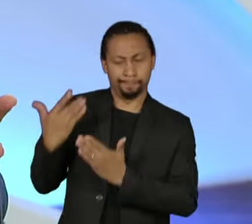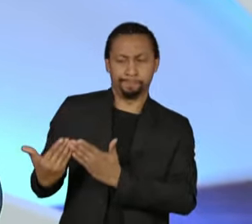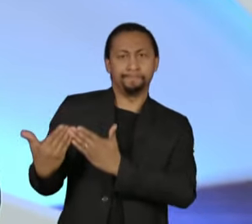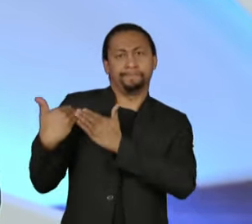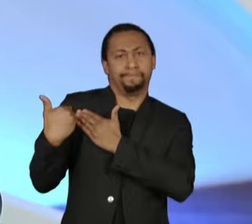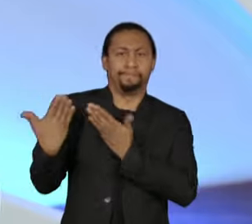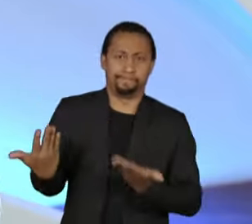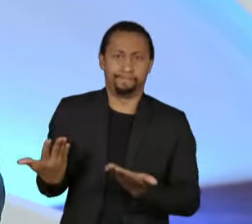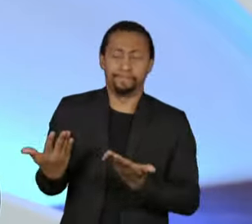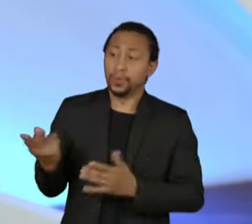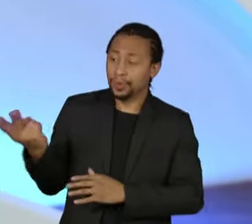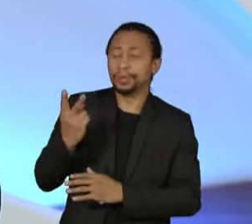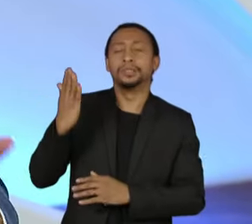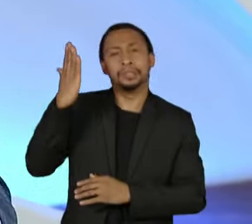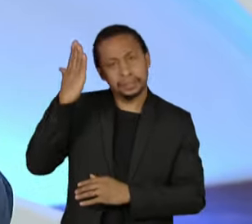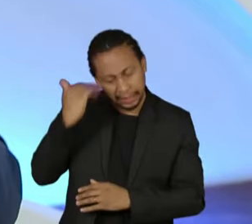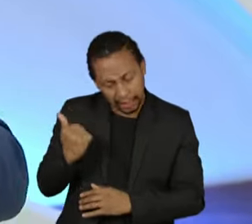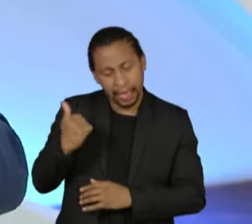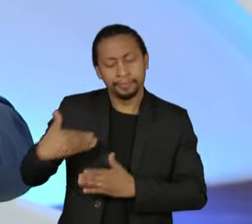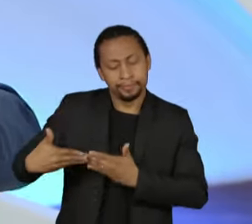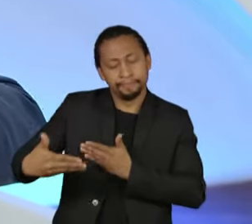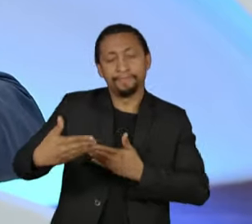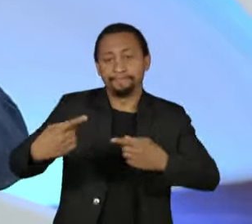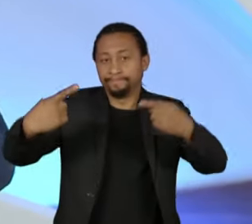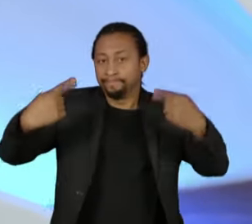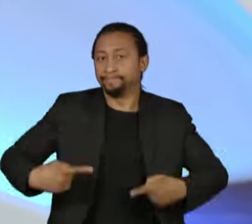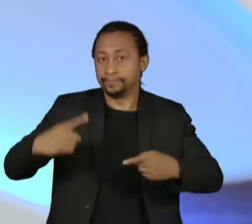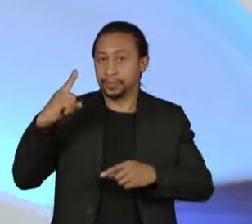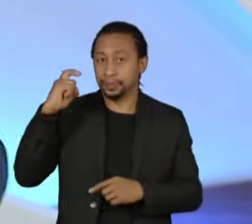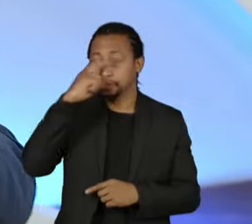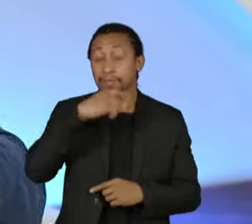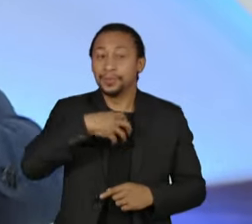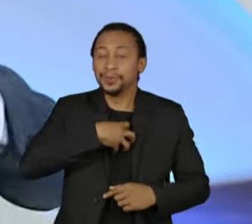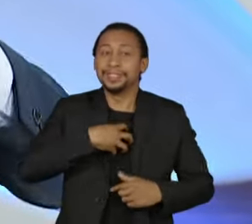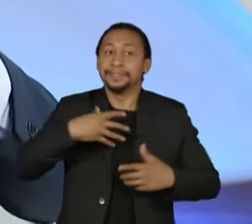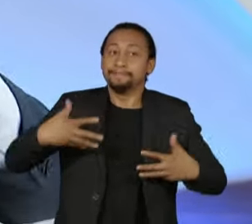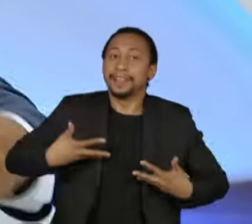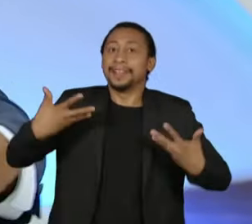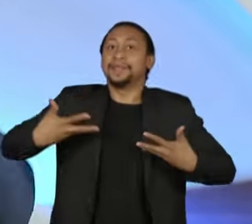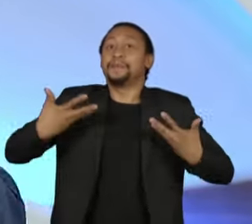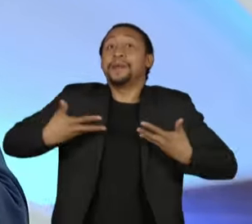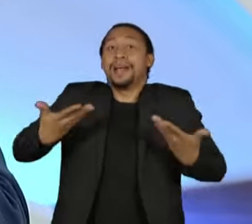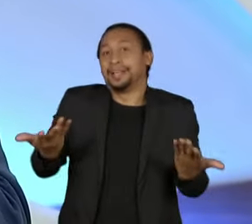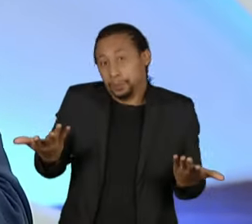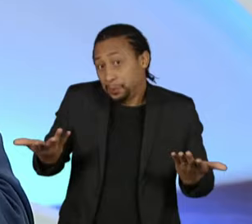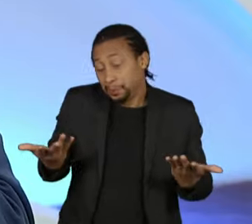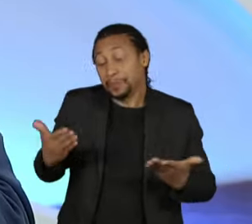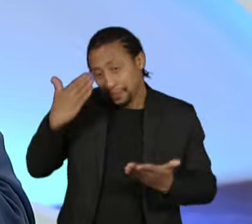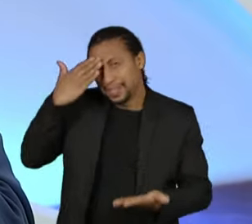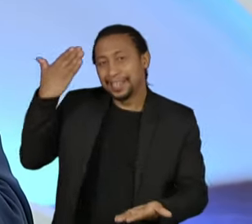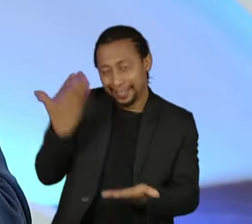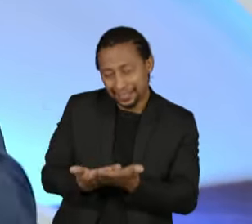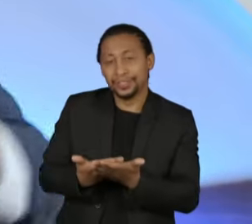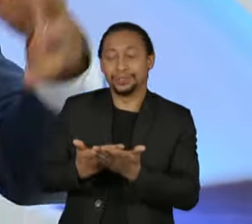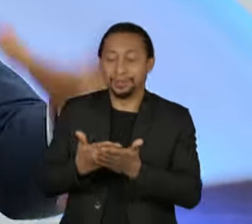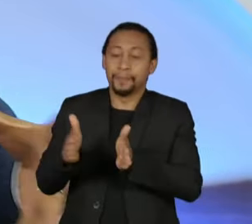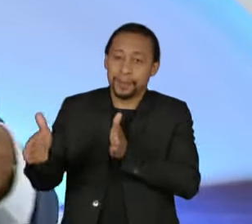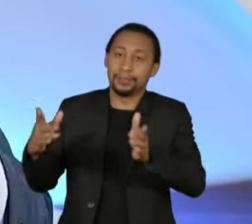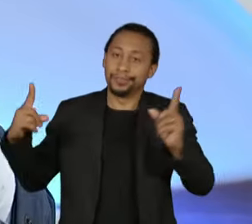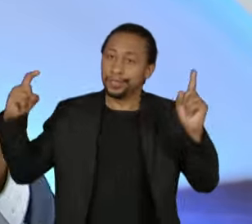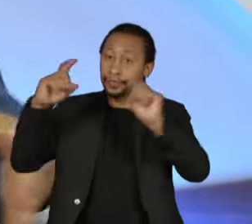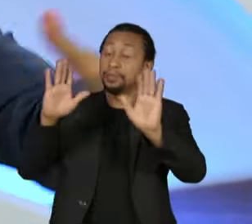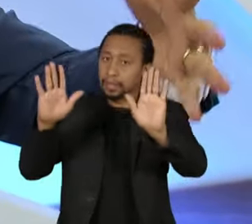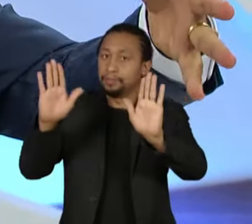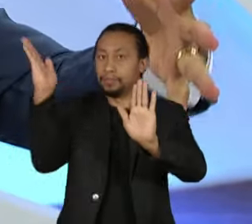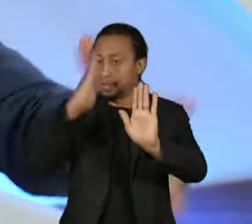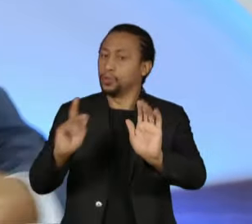encontrar uma grande dificuldade. E eu estou bastante animado, porque, mesmo nesse cenário, há grandes possibilidades para o Brasil. Mas tem